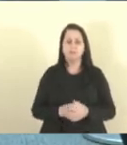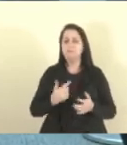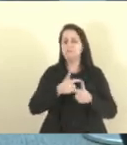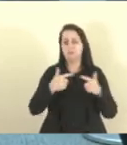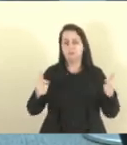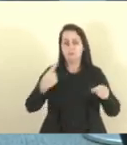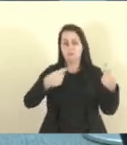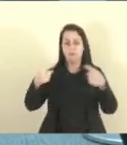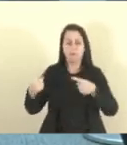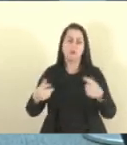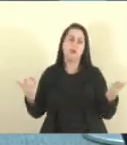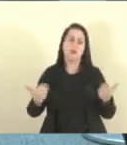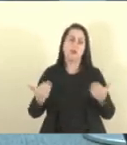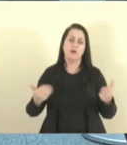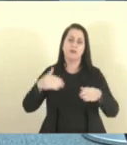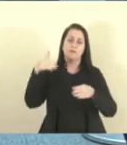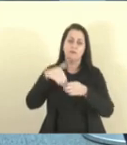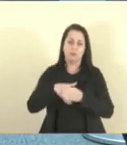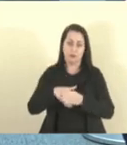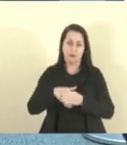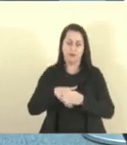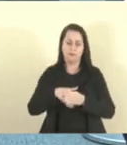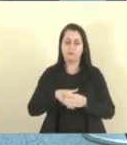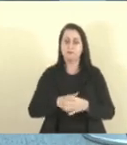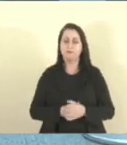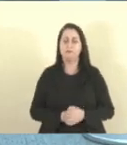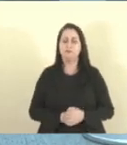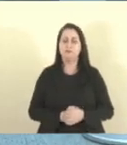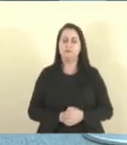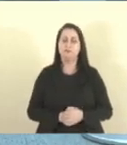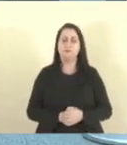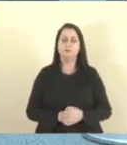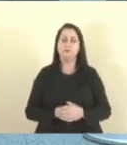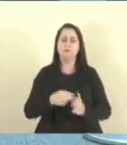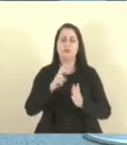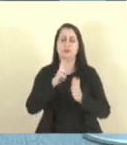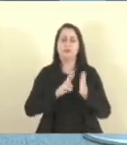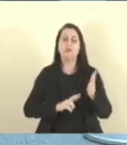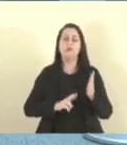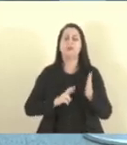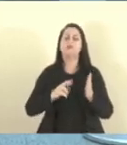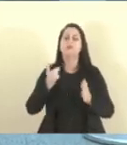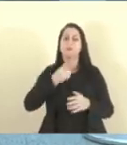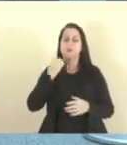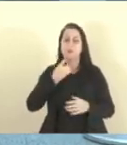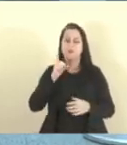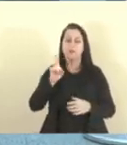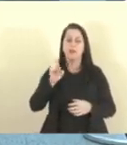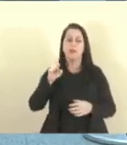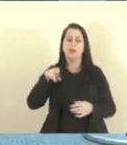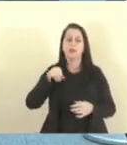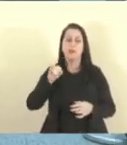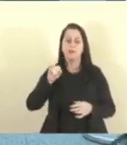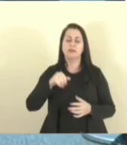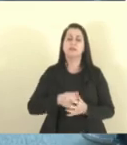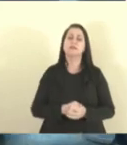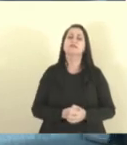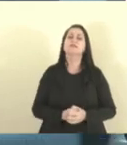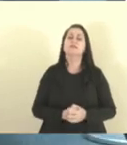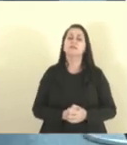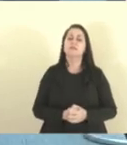matéria, coloco em votação o deputado Denim como vota. Com relator, deputada Raquel. Deputada Raquel.